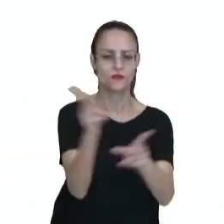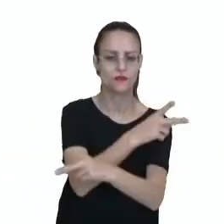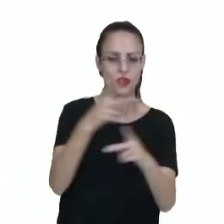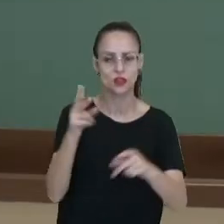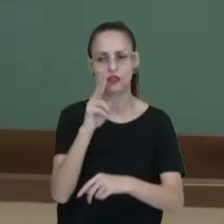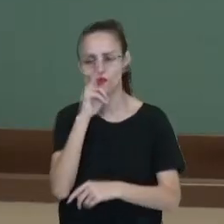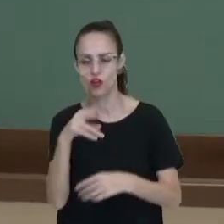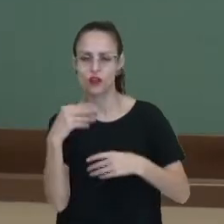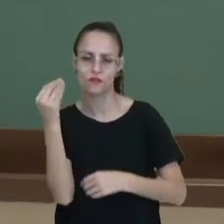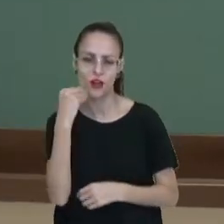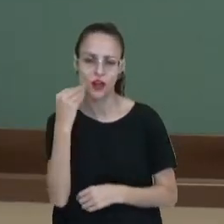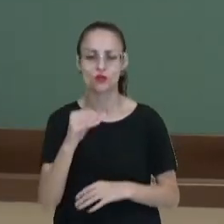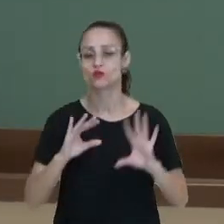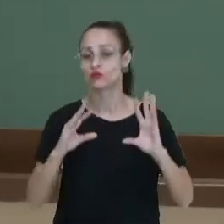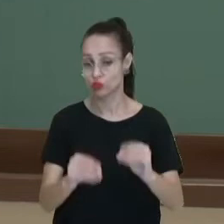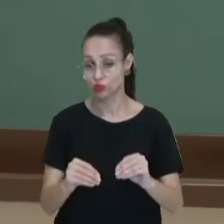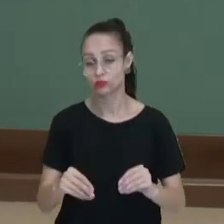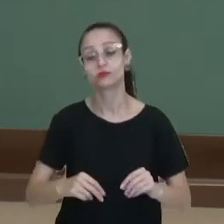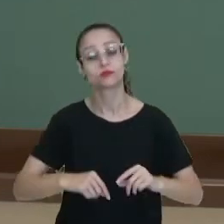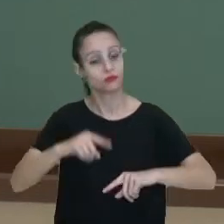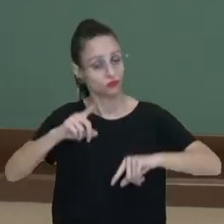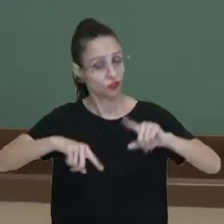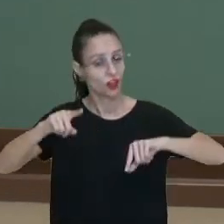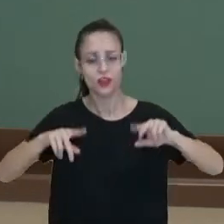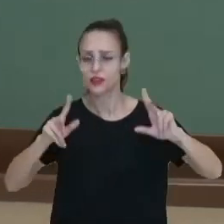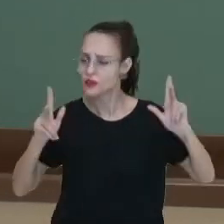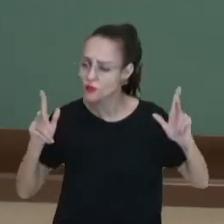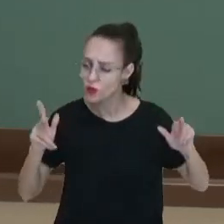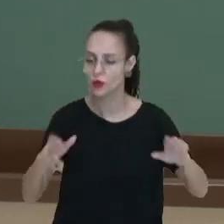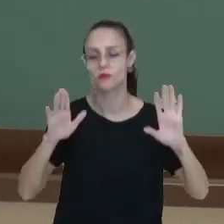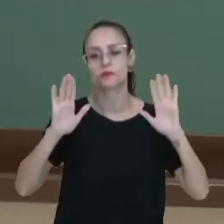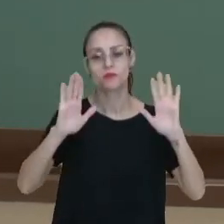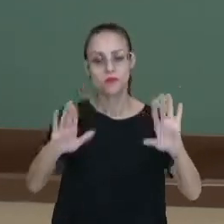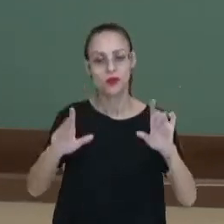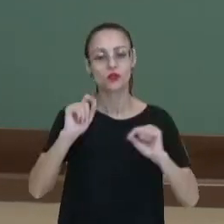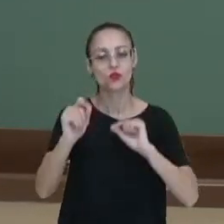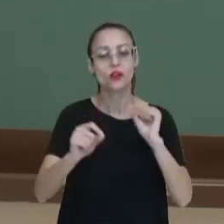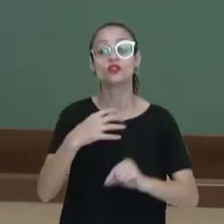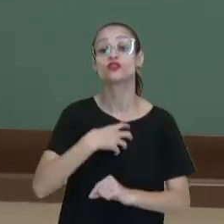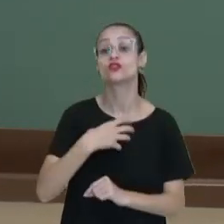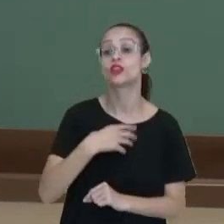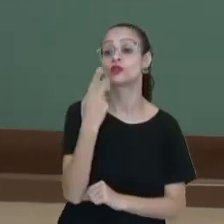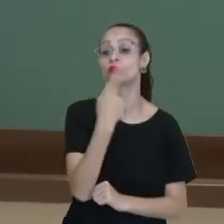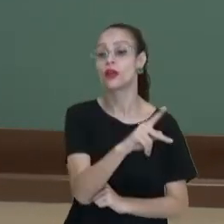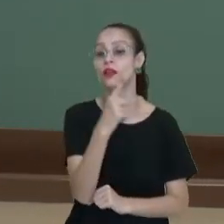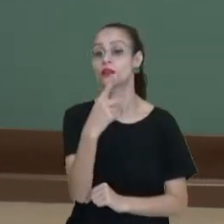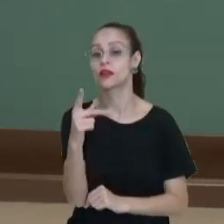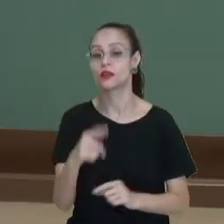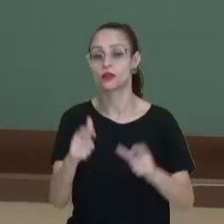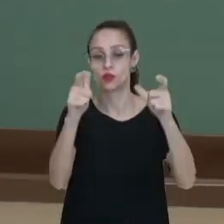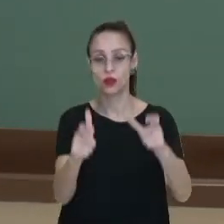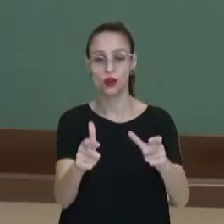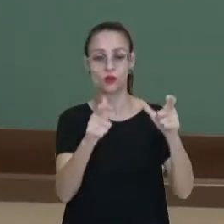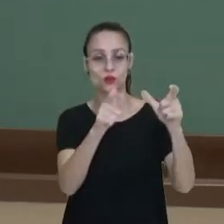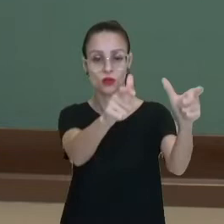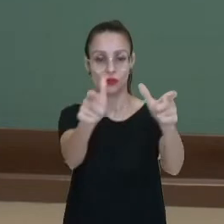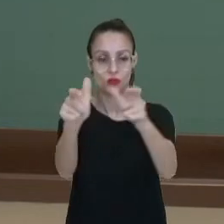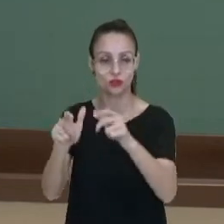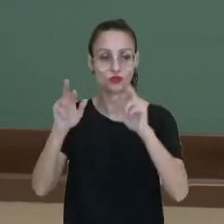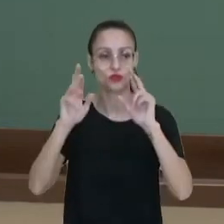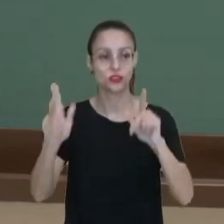fortes, mas fracos. Então, as variáveis são as mesmas, só que elas se comportam diferentes em diferentes locais.